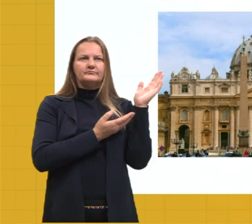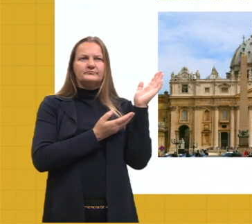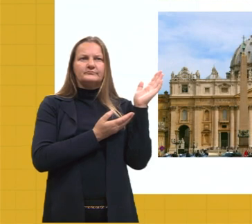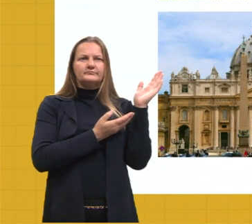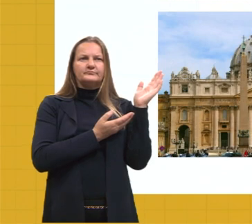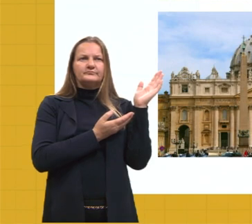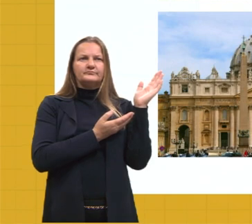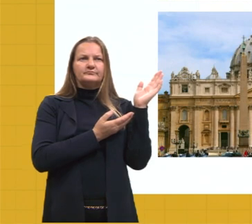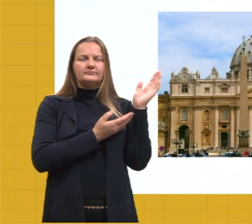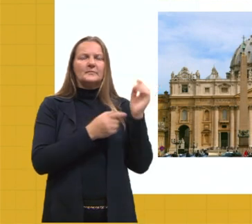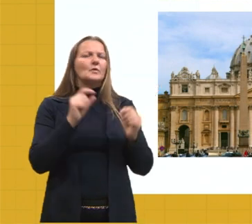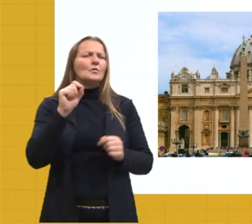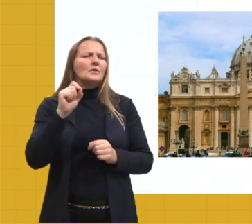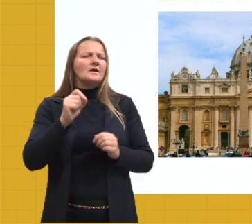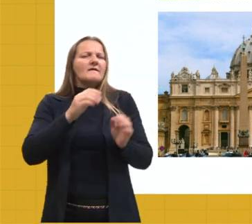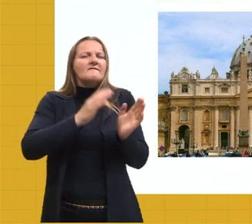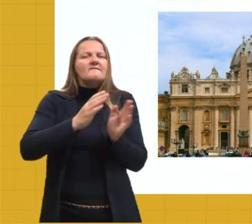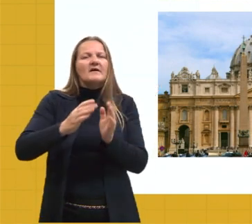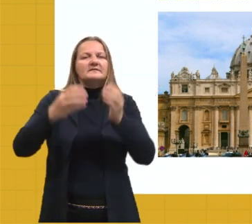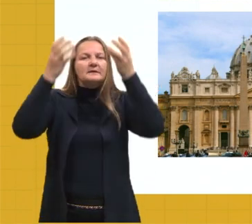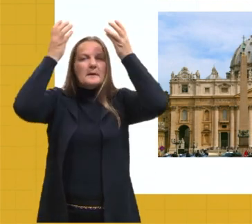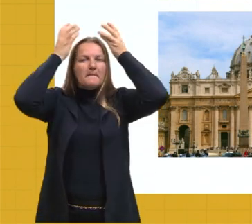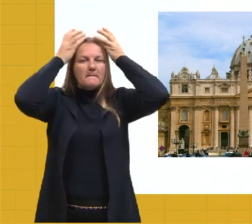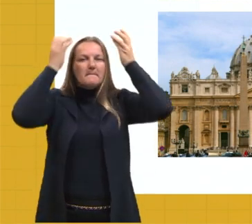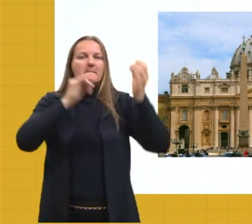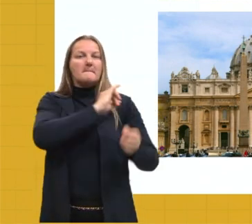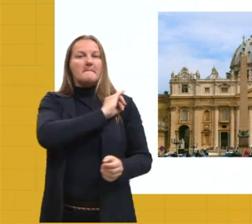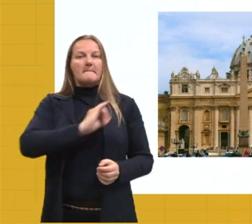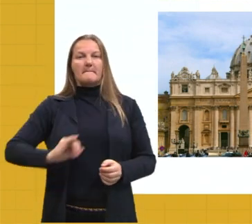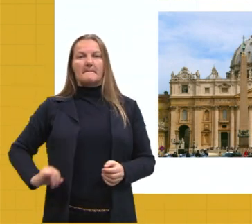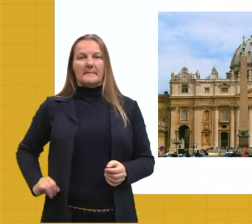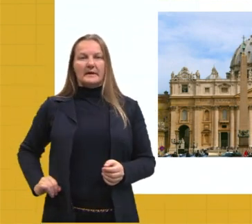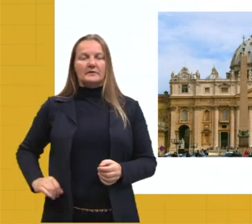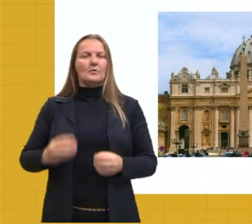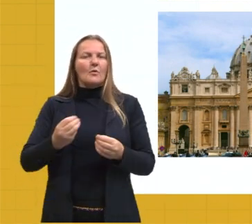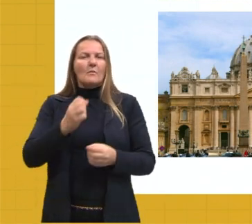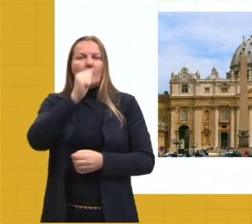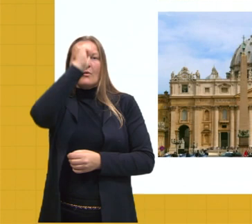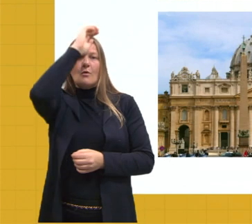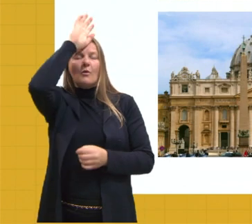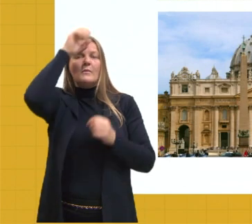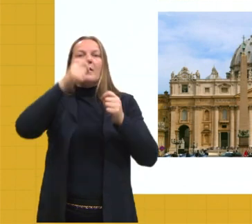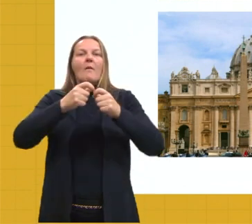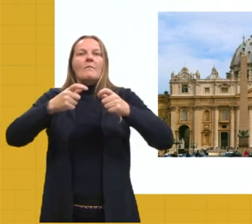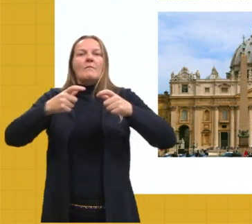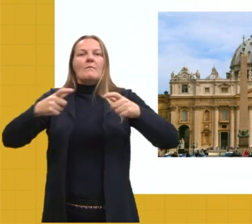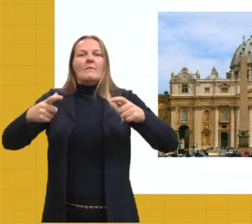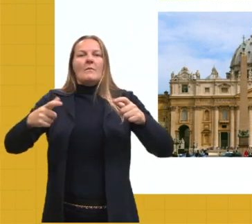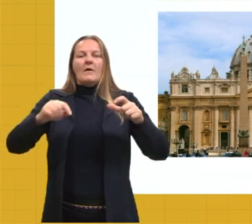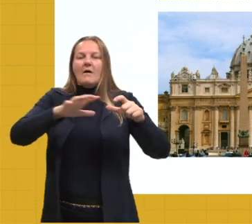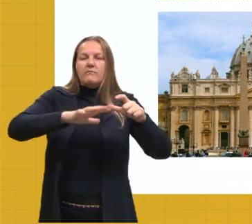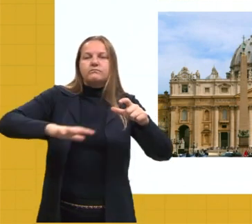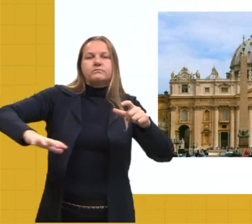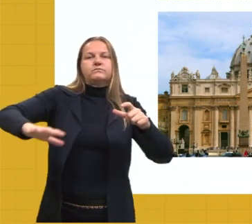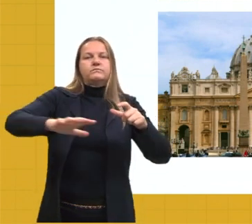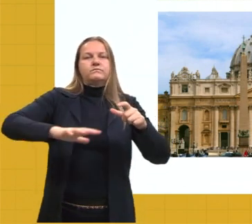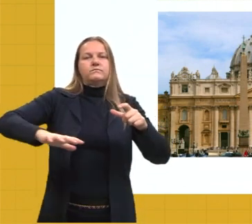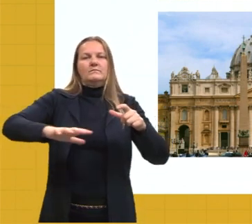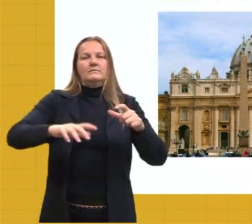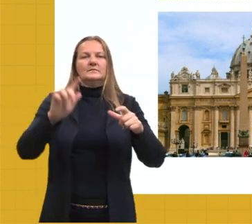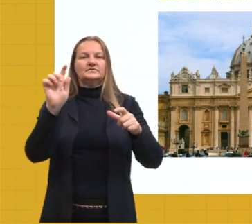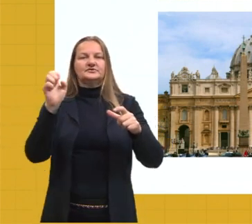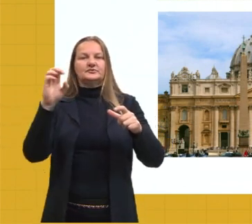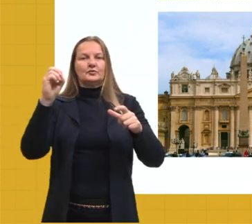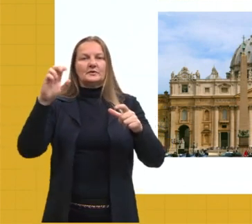fase do Império. Para se tornar um Império, Roma teve uma expansão geográfica e, portanto,